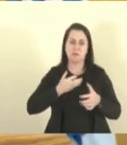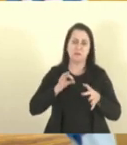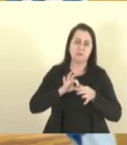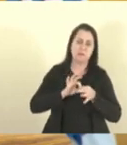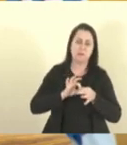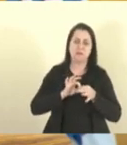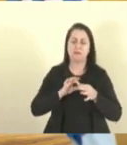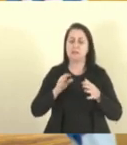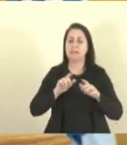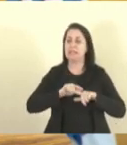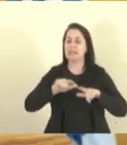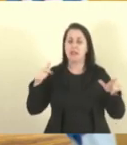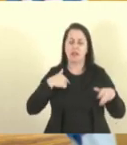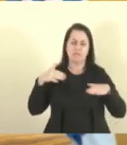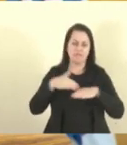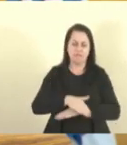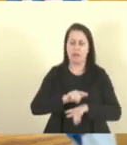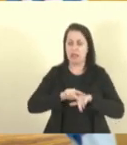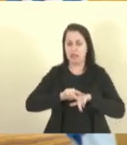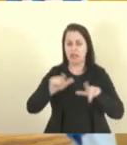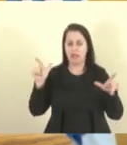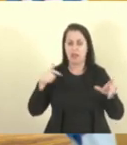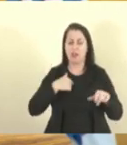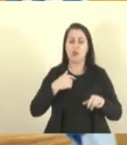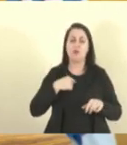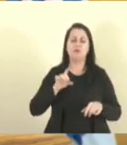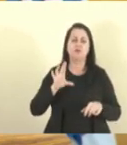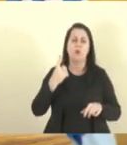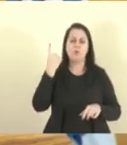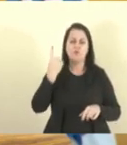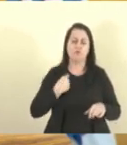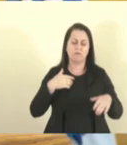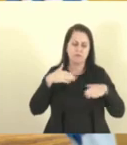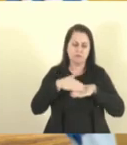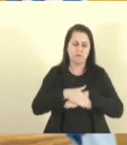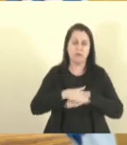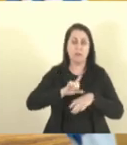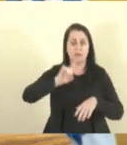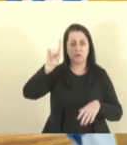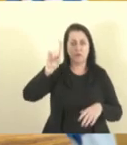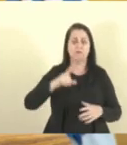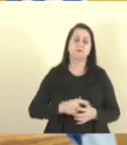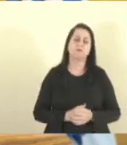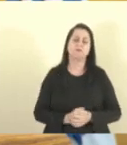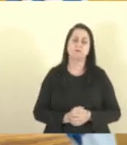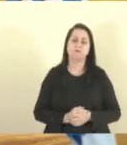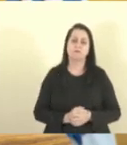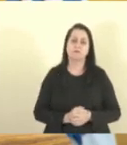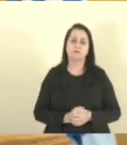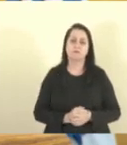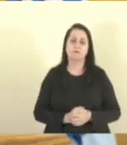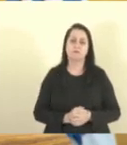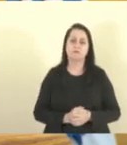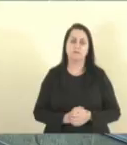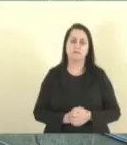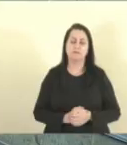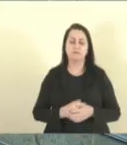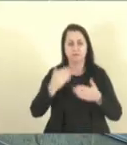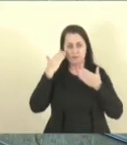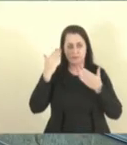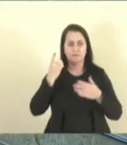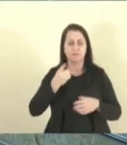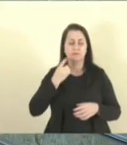e não sou subordinado a ninguém, sou subordinado a uma pessoa só, aqui lá de cima, Deus. Muito obrigado,